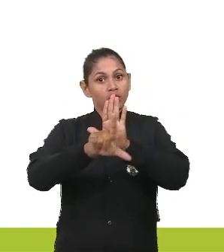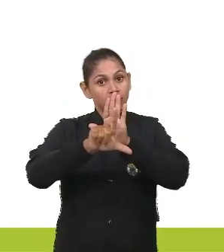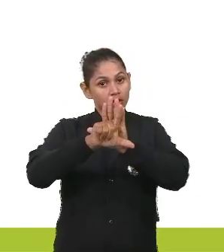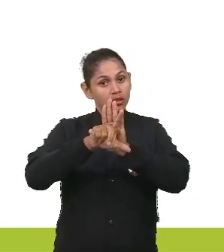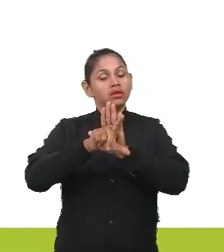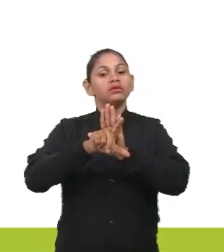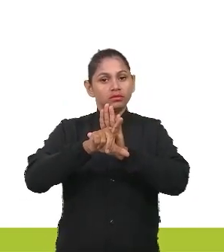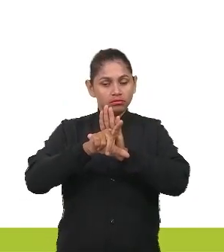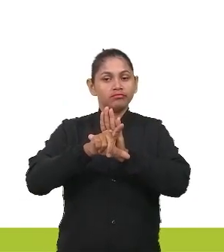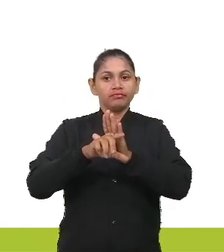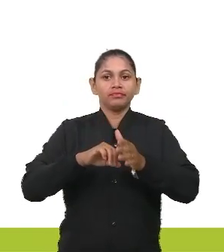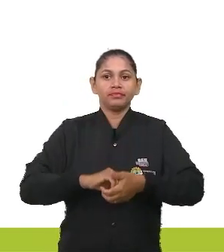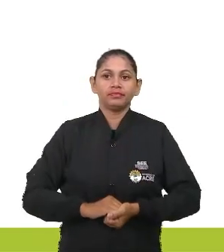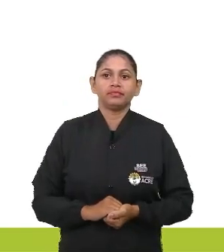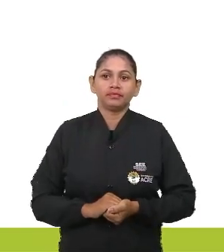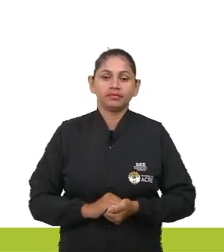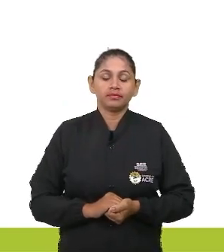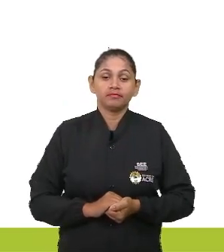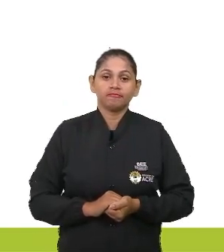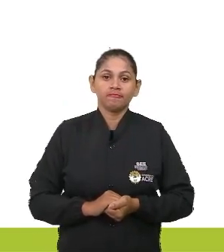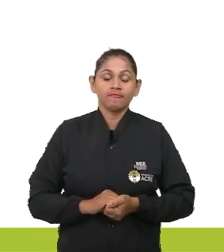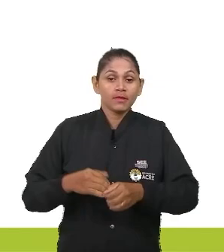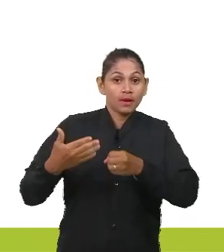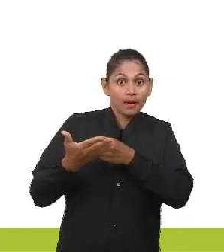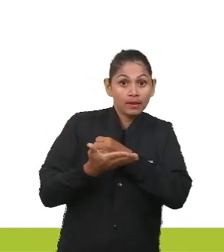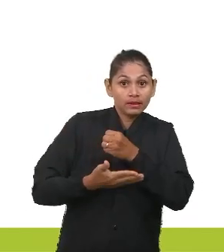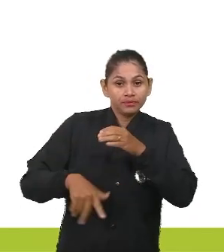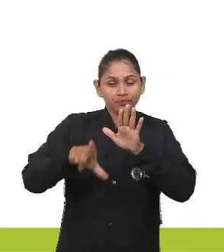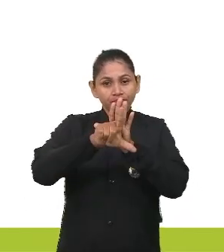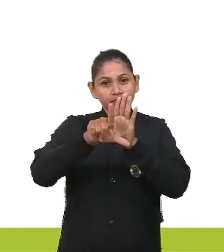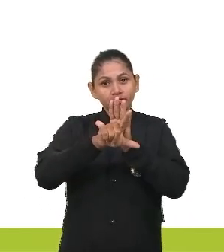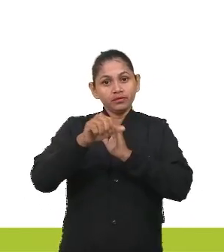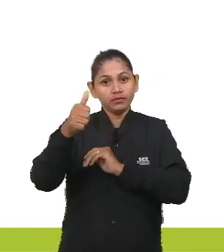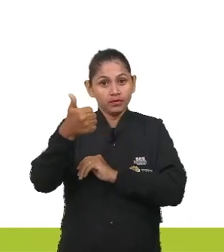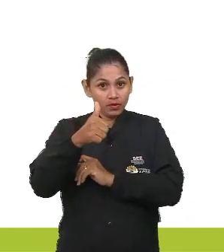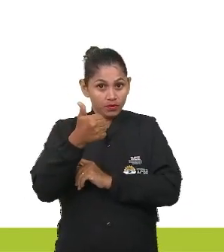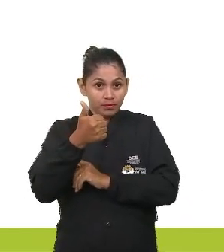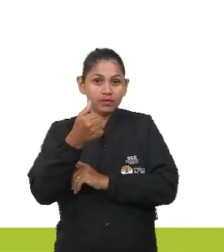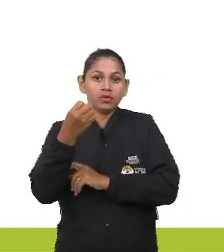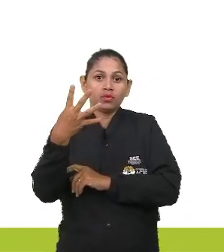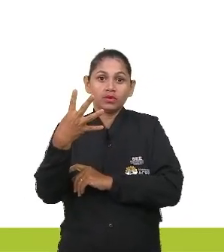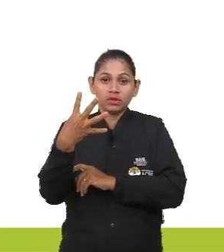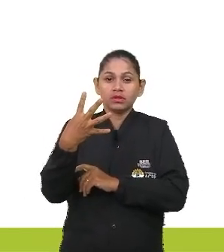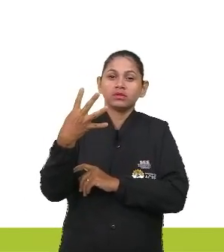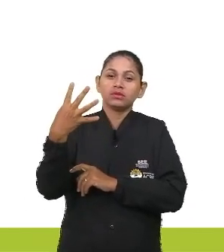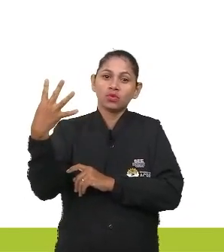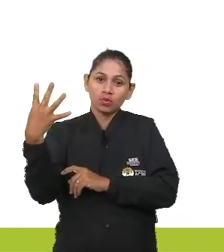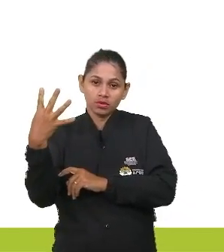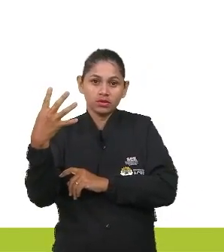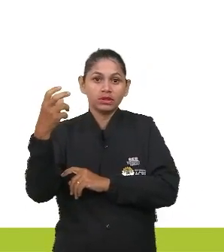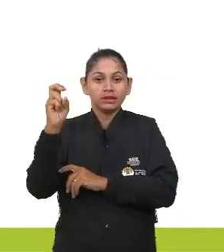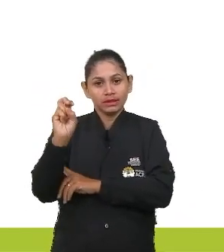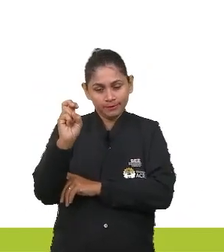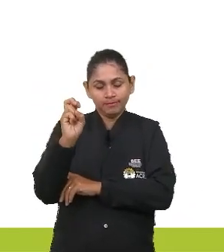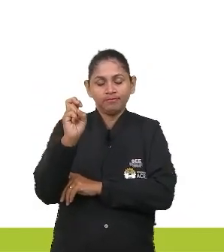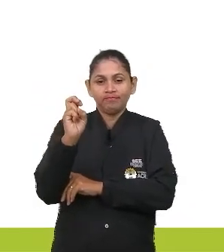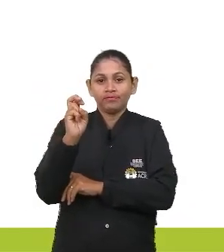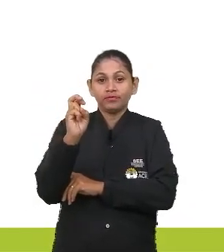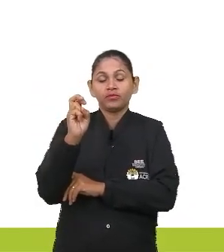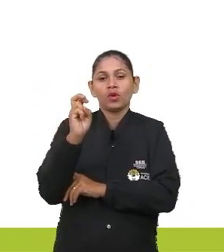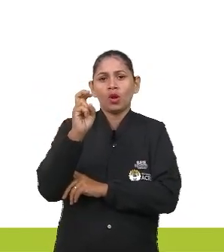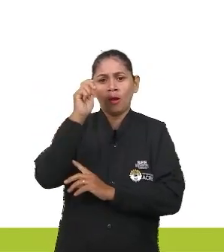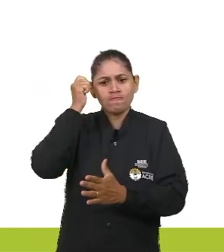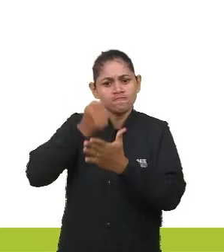disso. Continuando, ou seja, de acordo com a lei número 11.445, é dever do